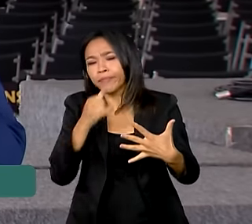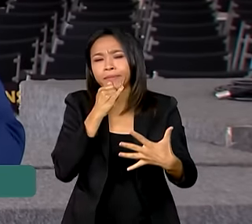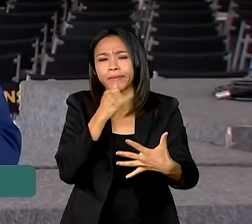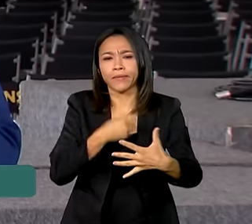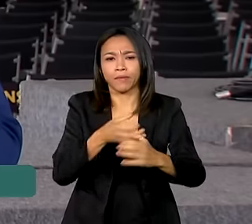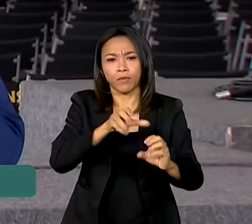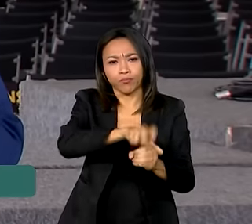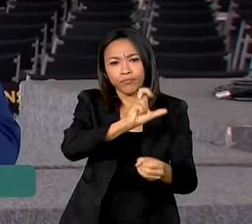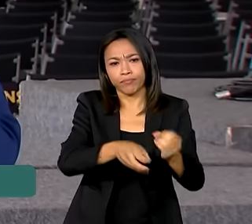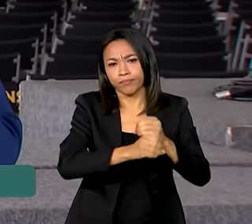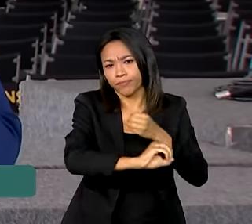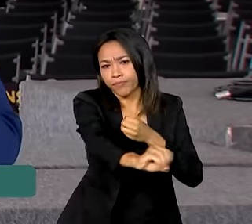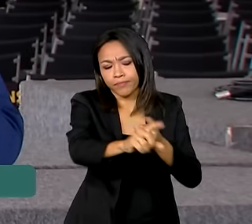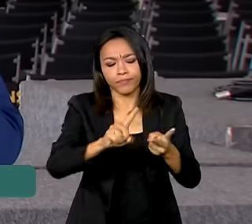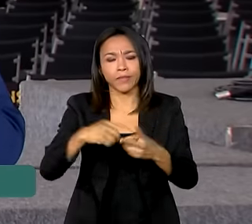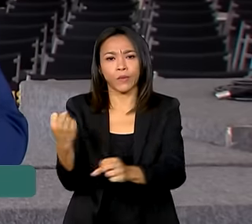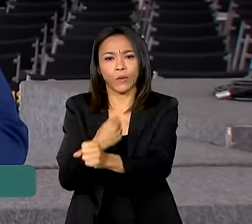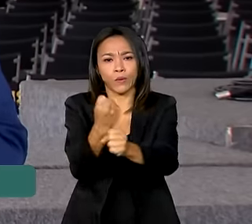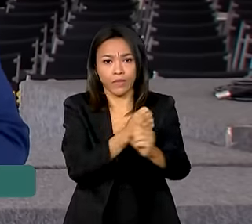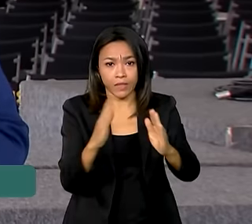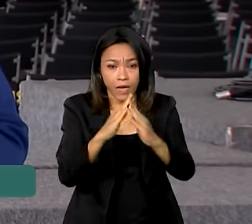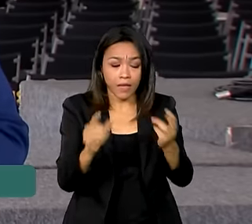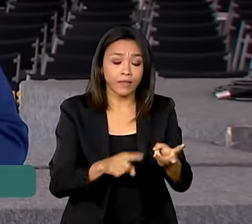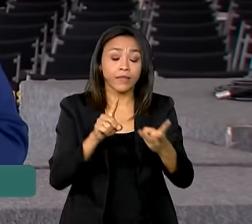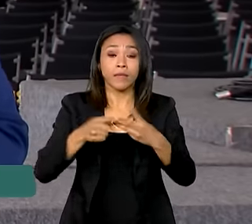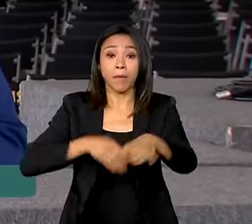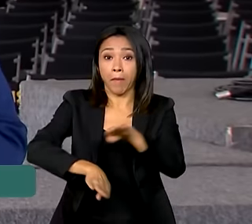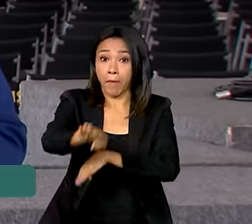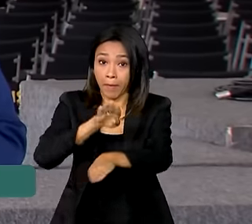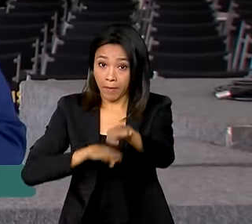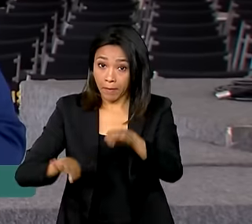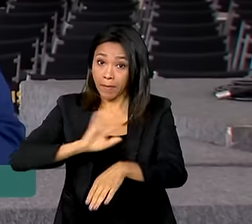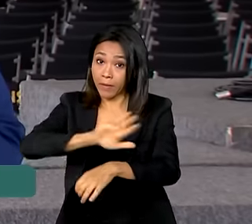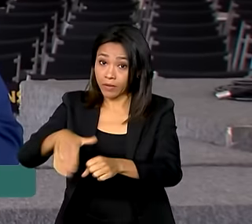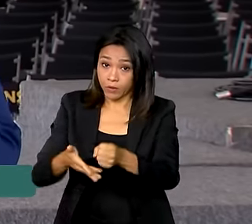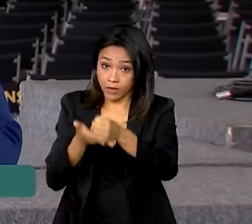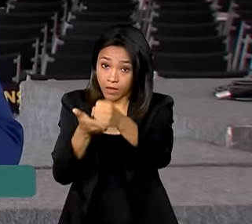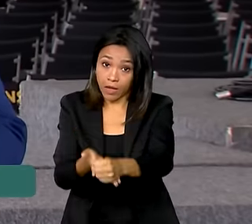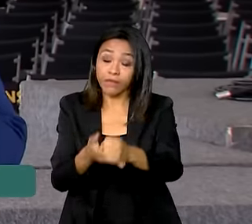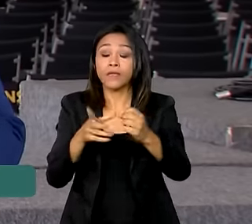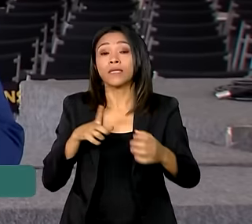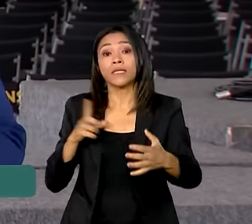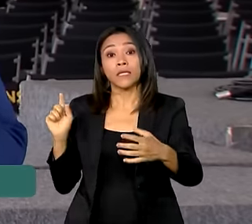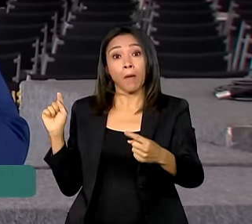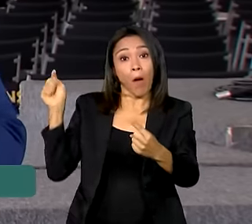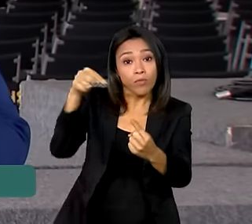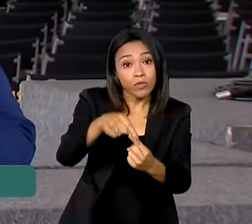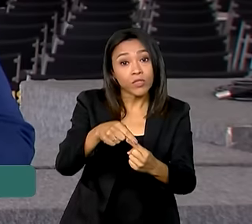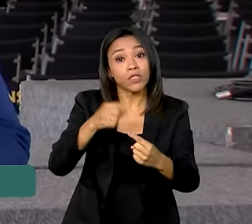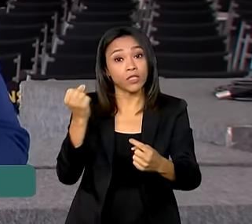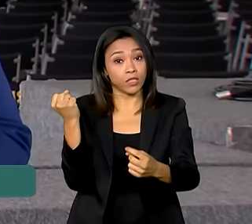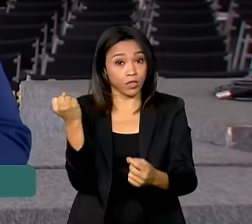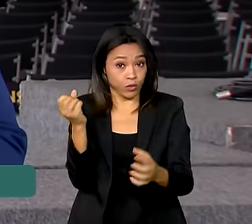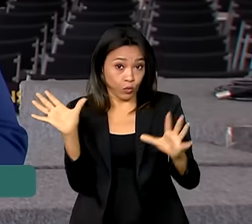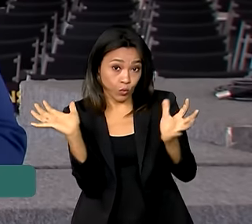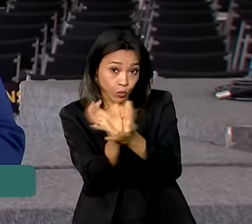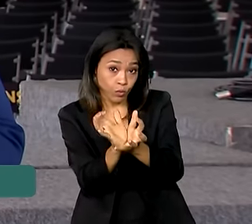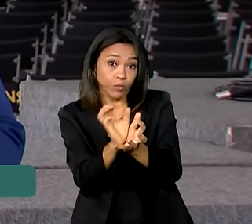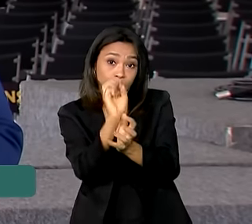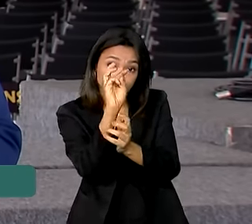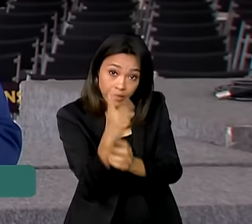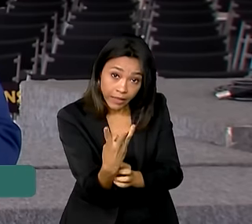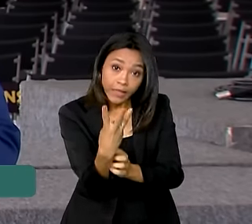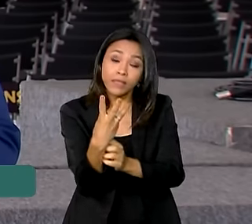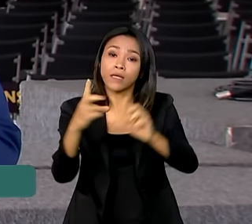saneamento, moradia e também mobilidade sustentável. E entre as metas que a Missão 3 já tem dentro desse plano, uma das